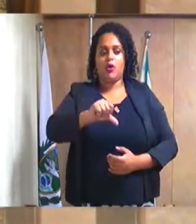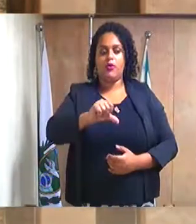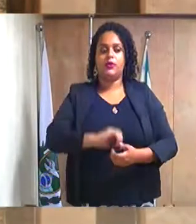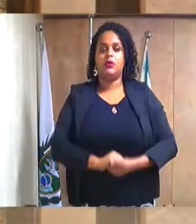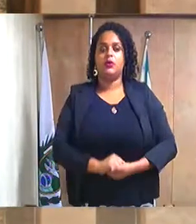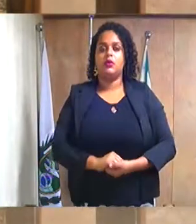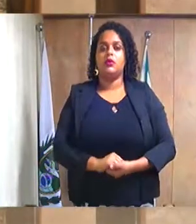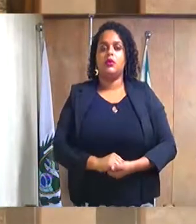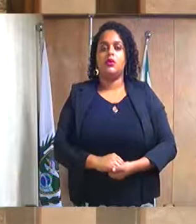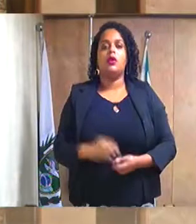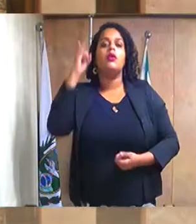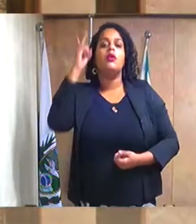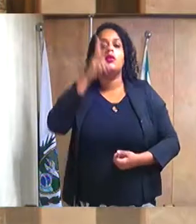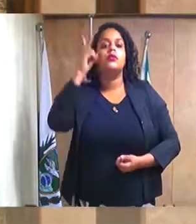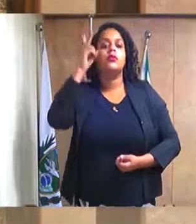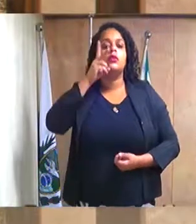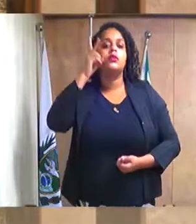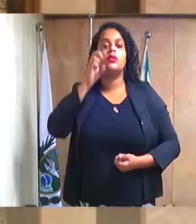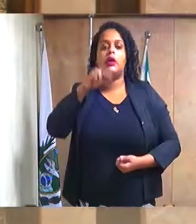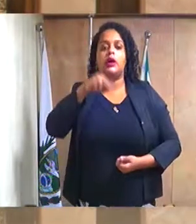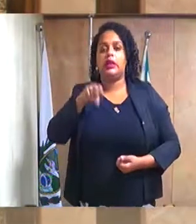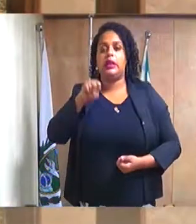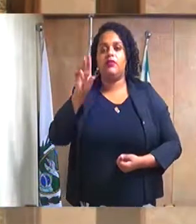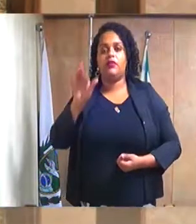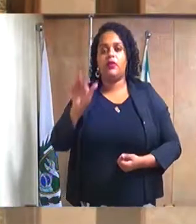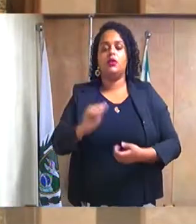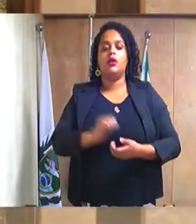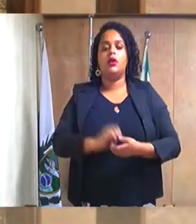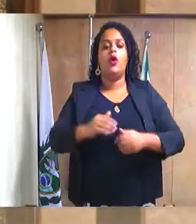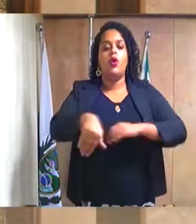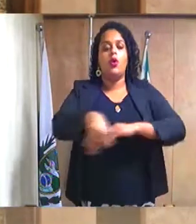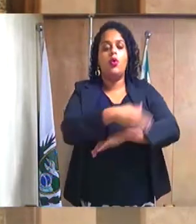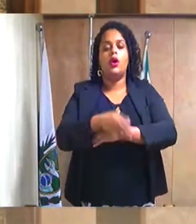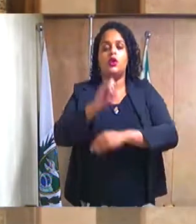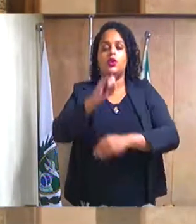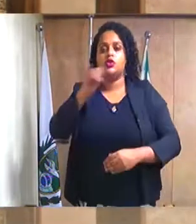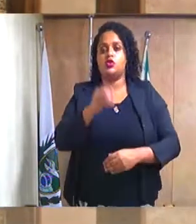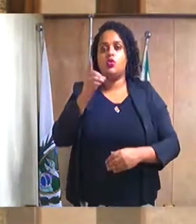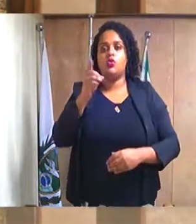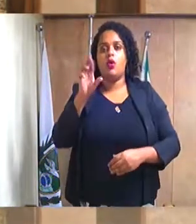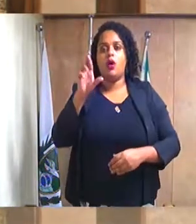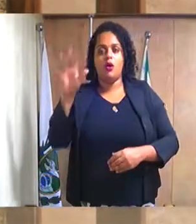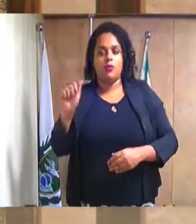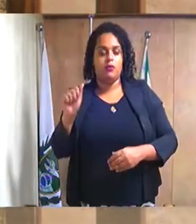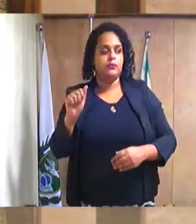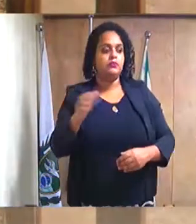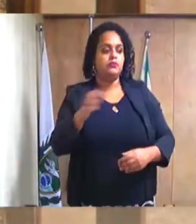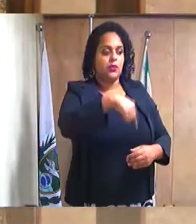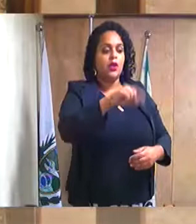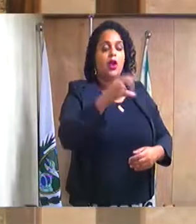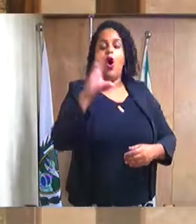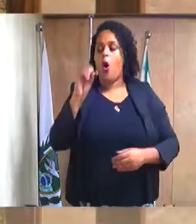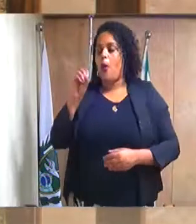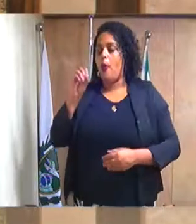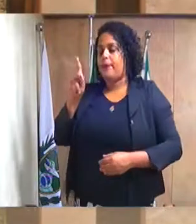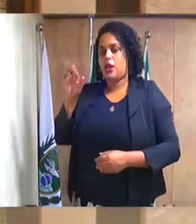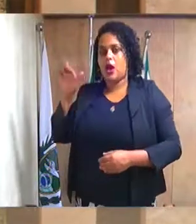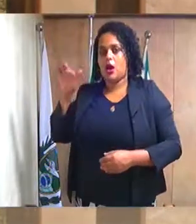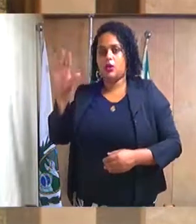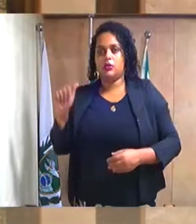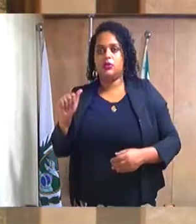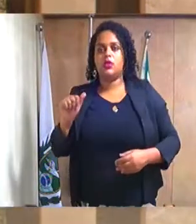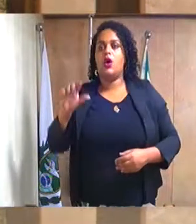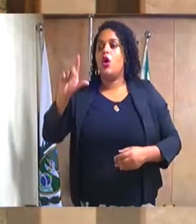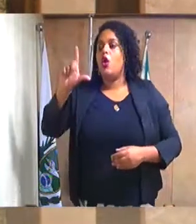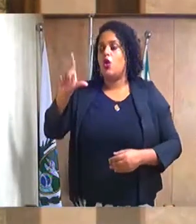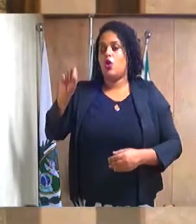do cientista e o vereador Nivan Almeida, denominando Rua João Gomes de Andrade, a atual Rua Operário Santos Dias, situado no loteamento